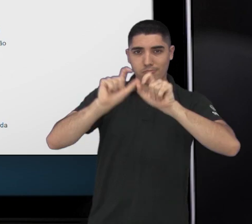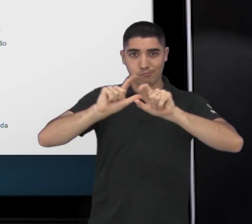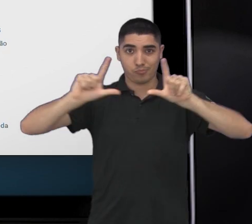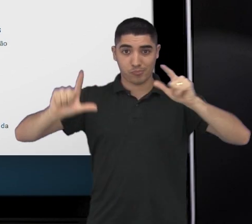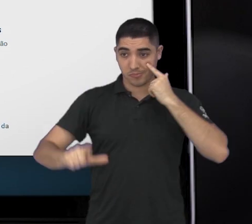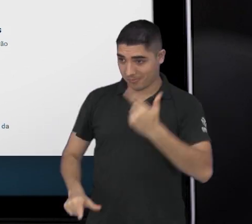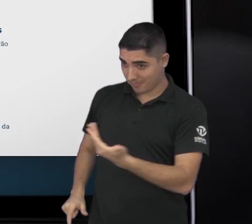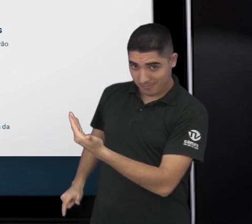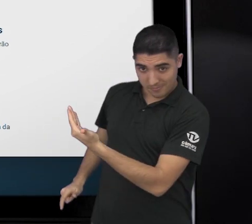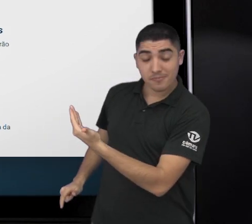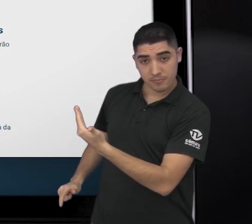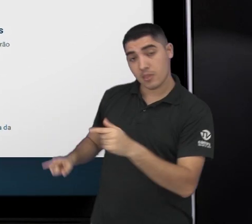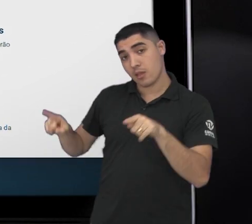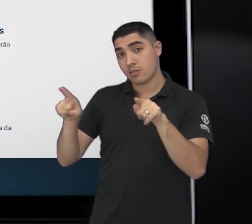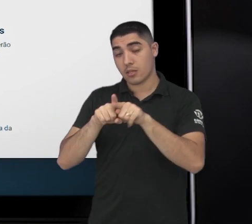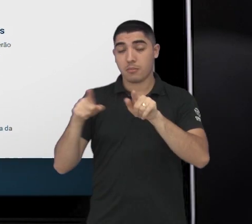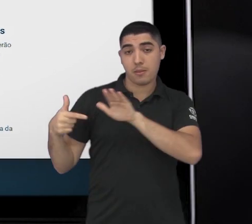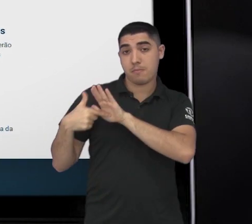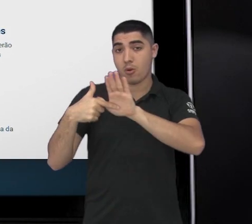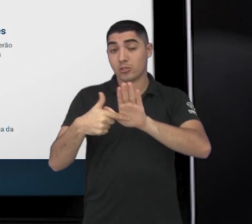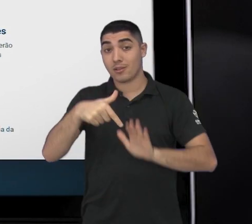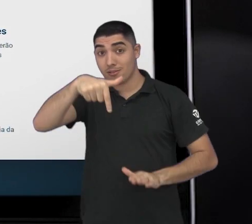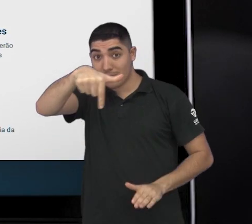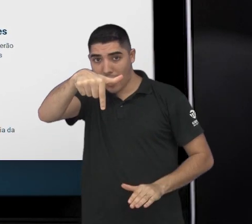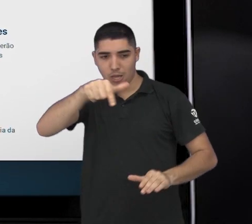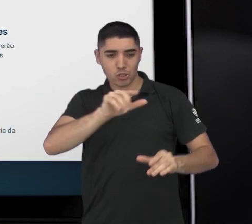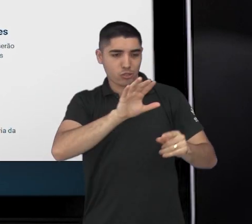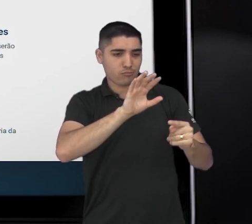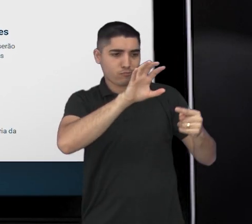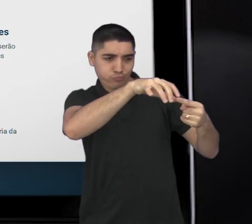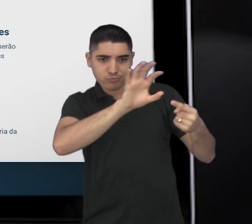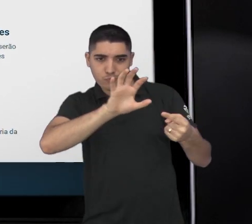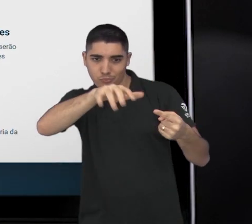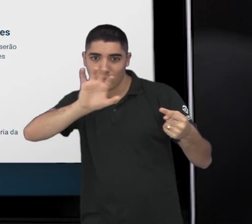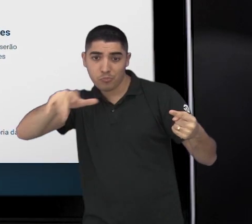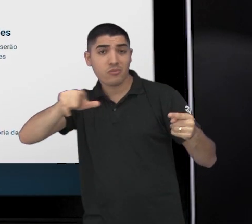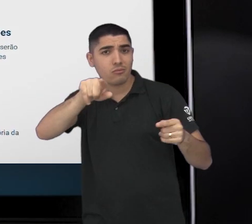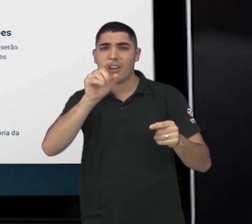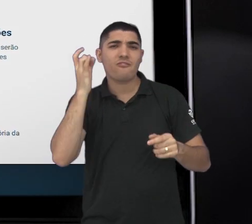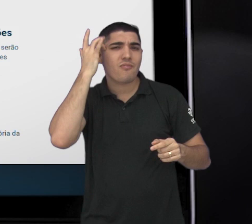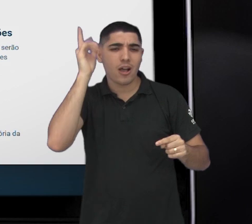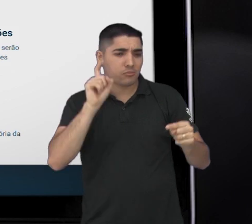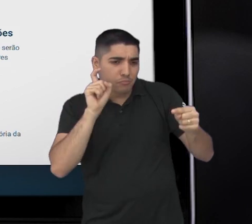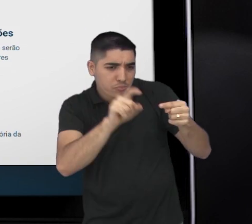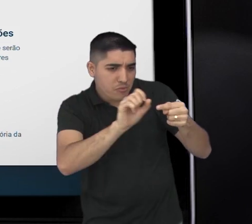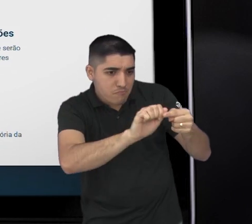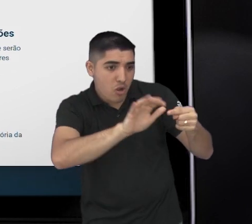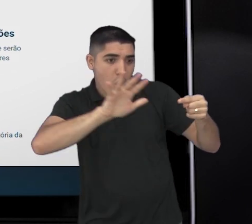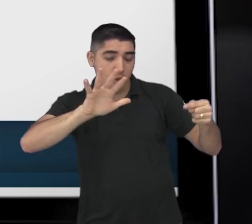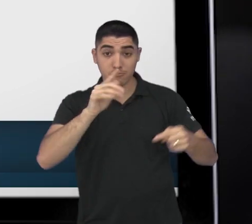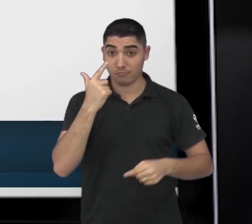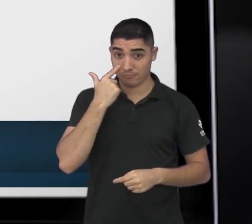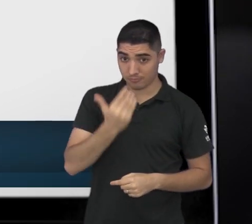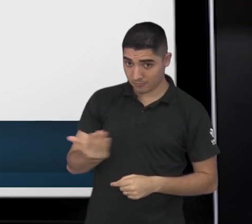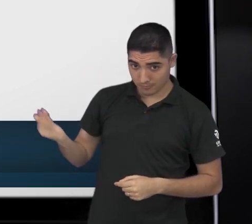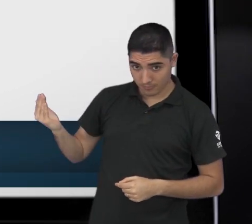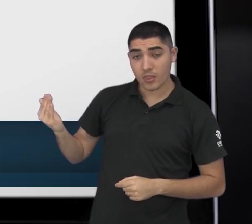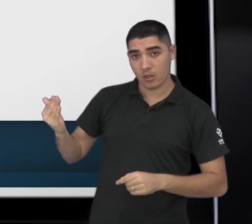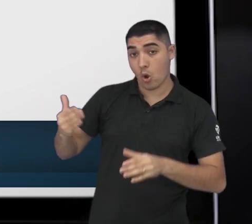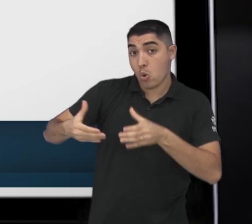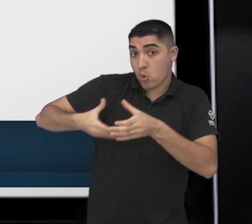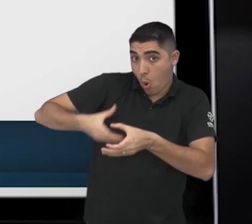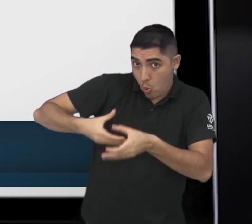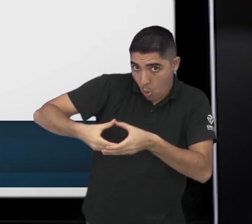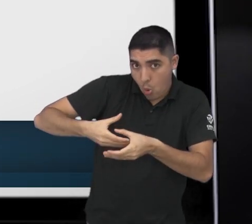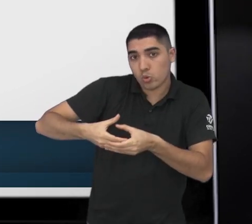na página inicial, o site oferece sete ferramentas que estão a um clique do internauta. São elas a página